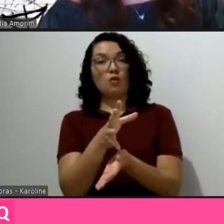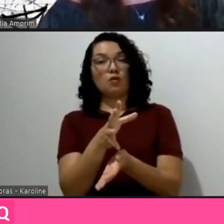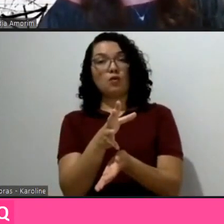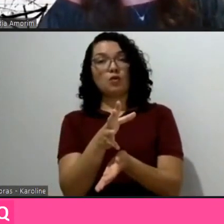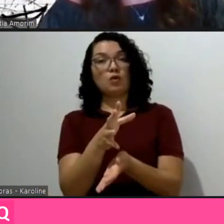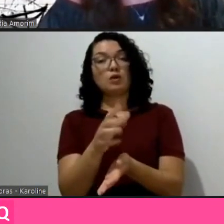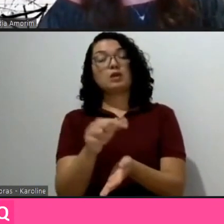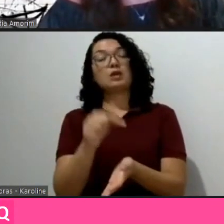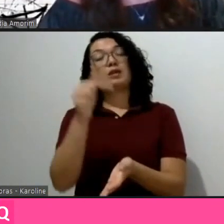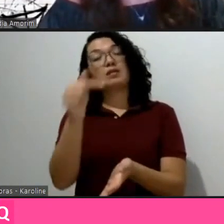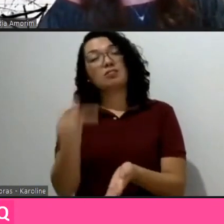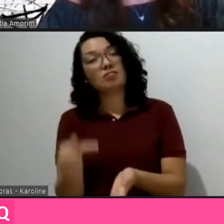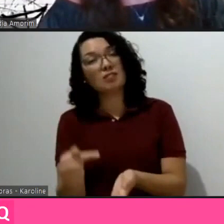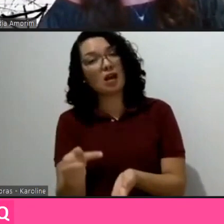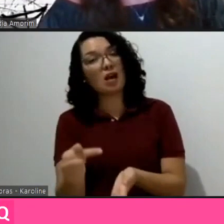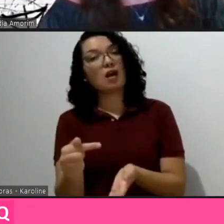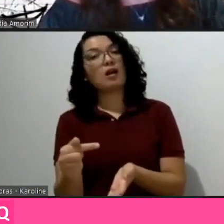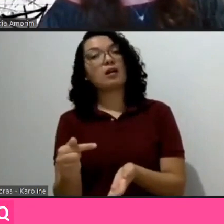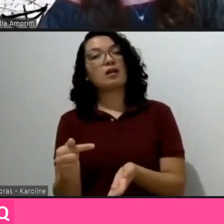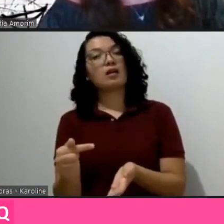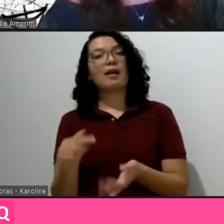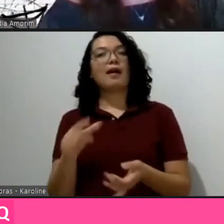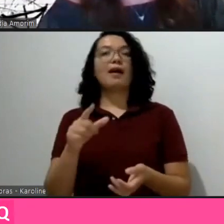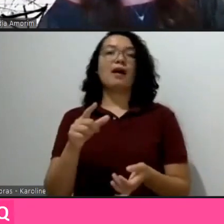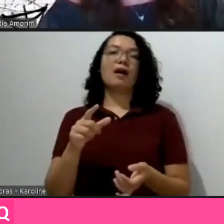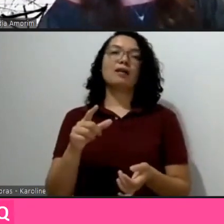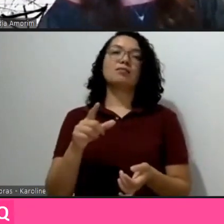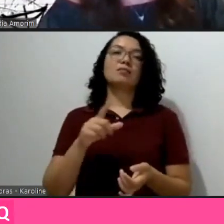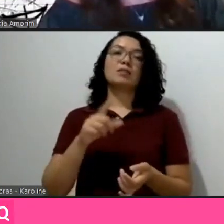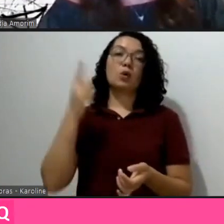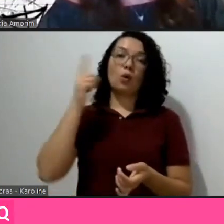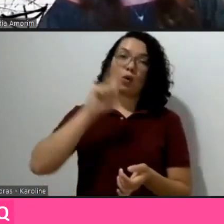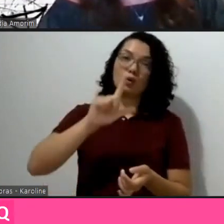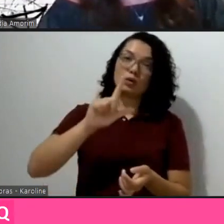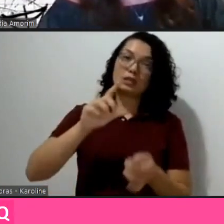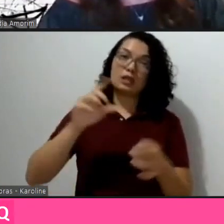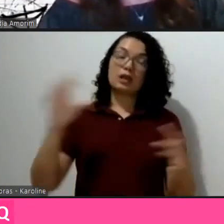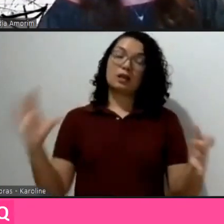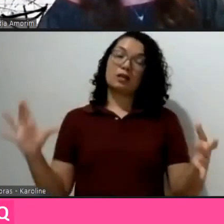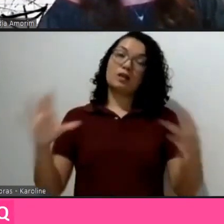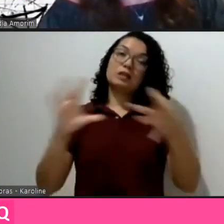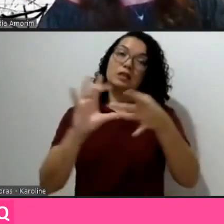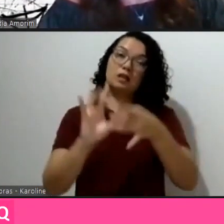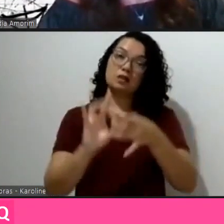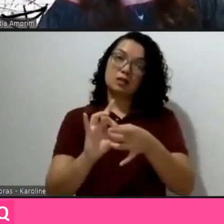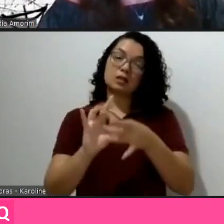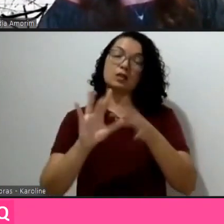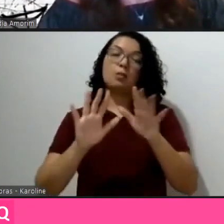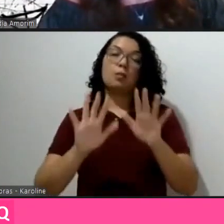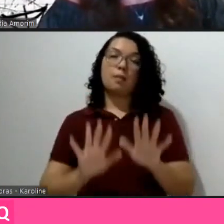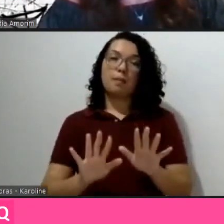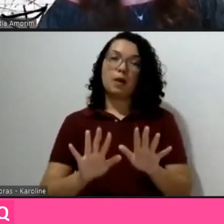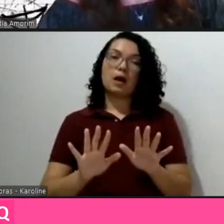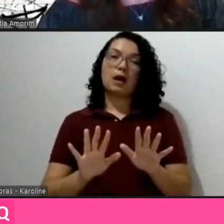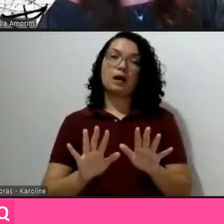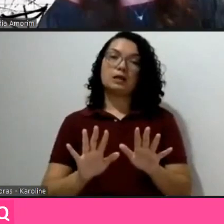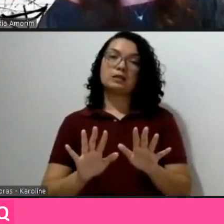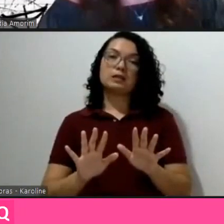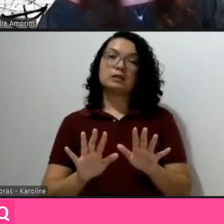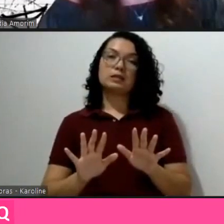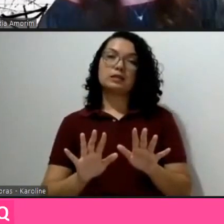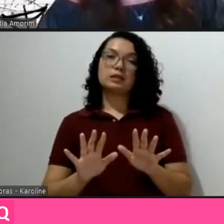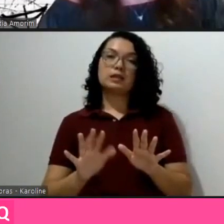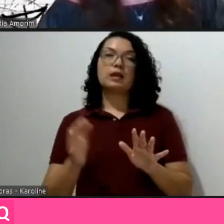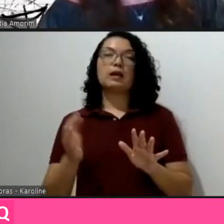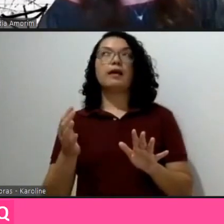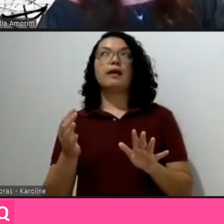e generam conexões muito enriquecidas que permitem digamos derramar o conhecimento,